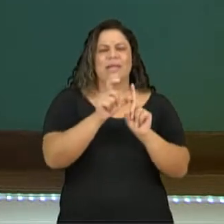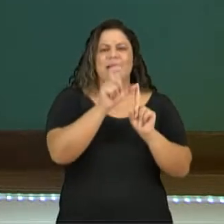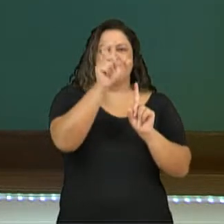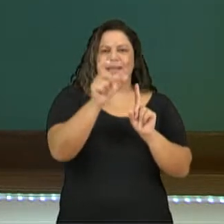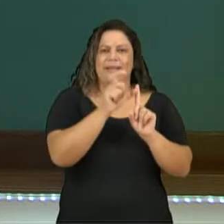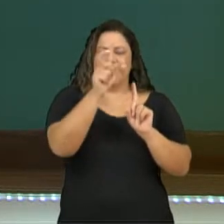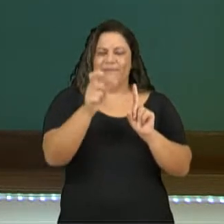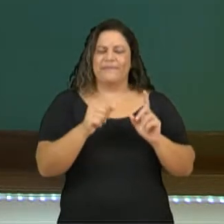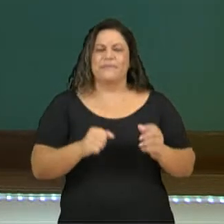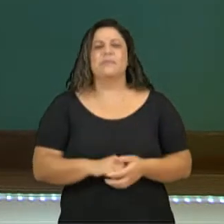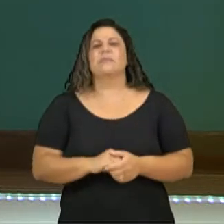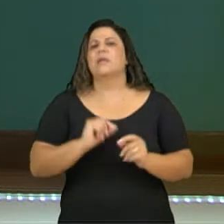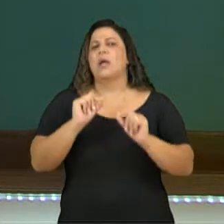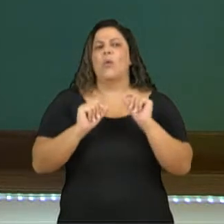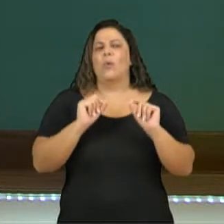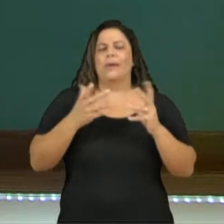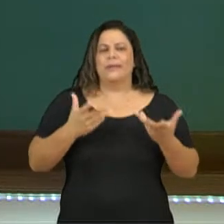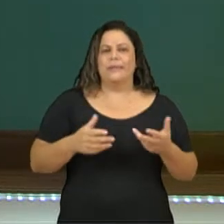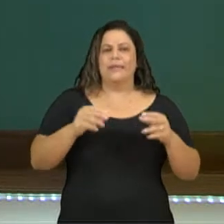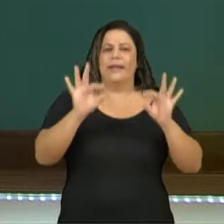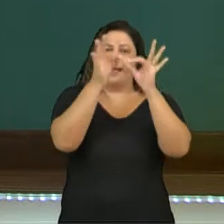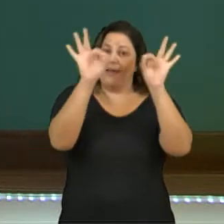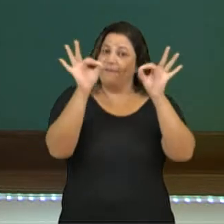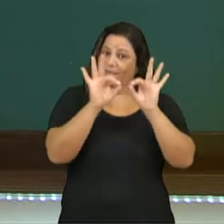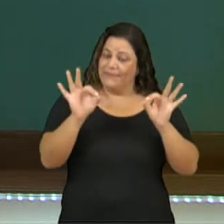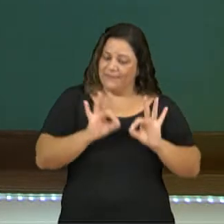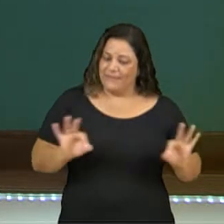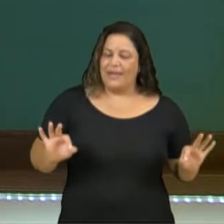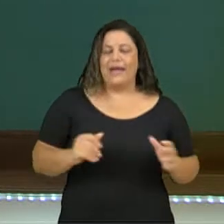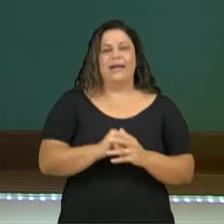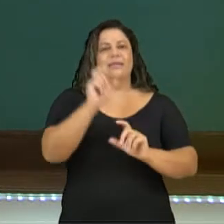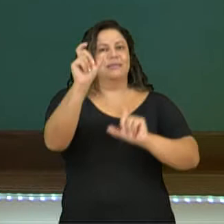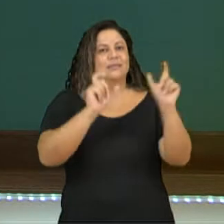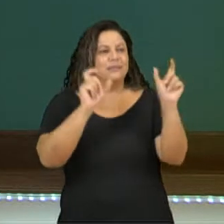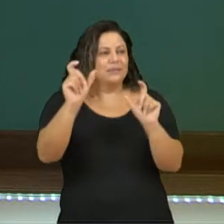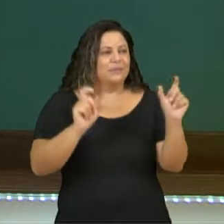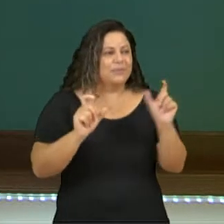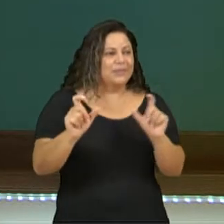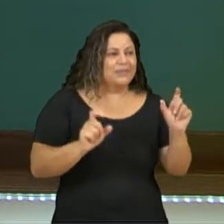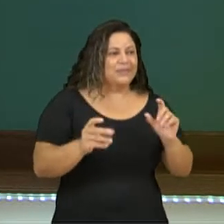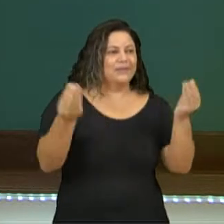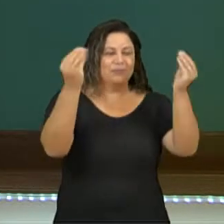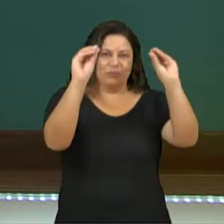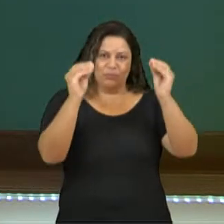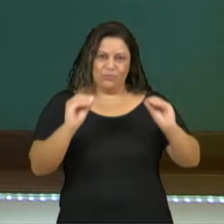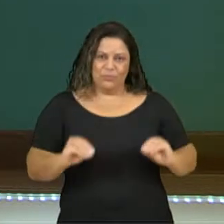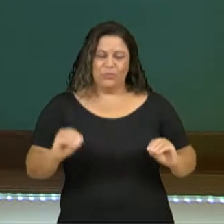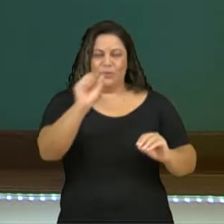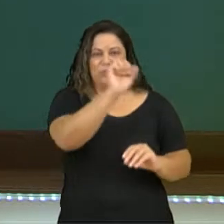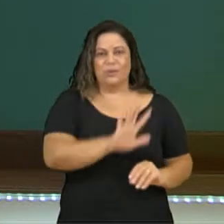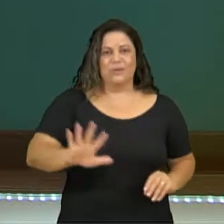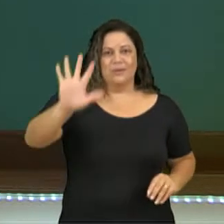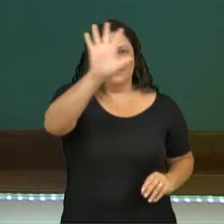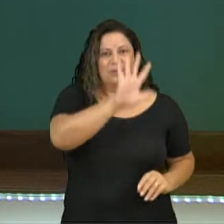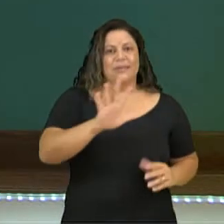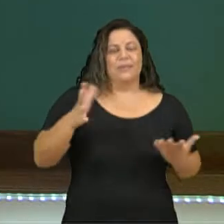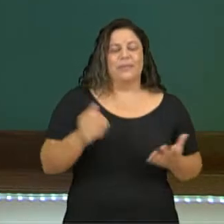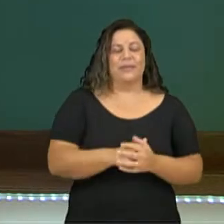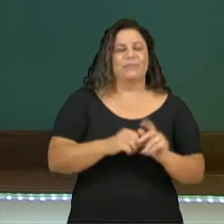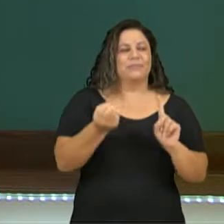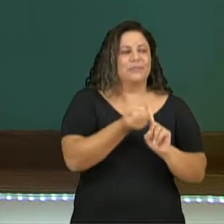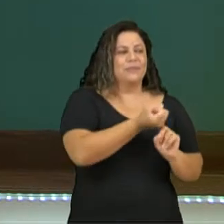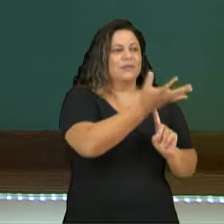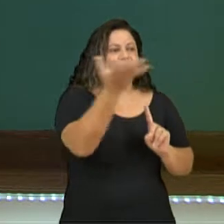Da linguagem verbal nós temos todas as frases e as palavras que foram colocadas na imagem. E não